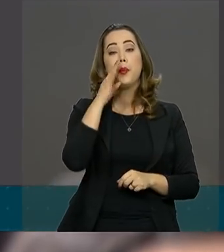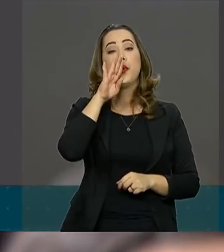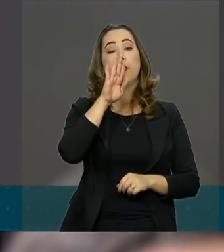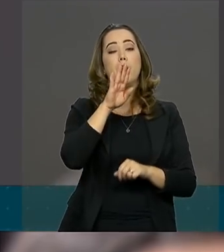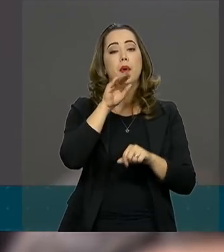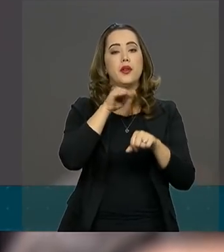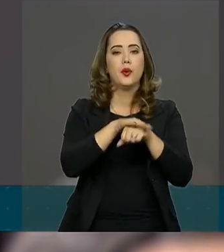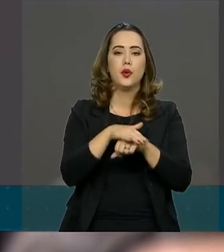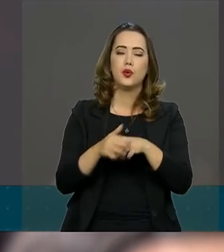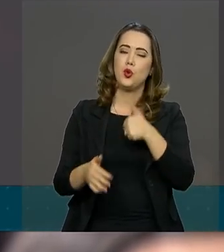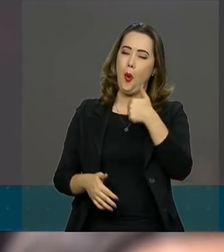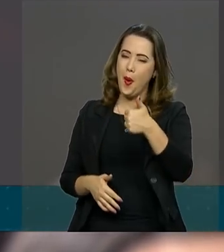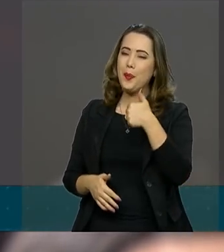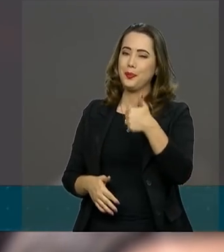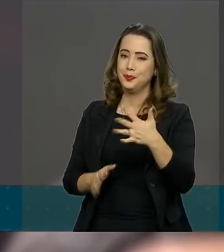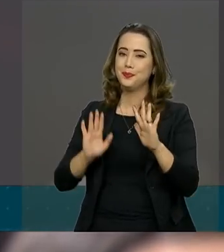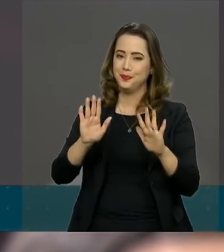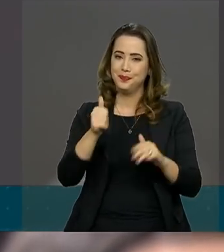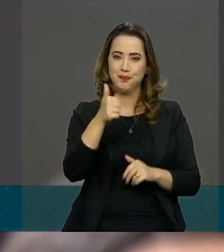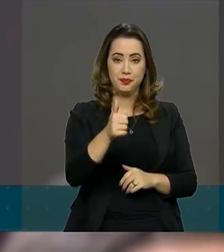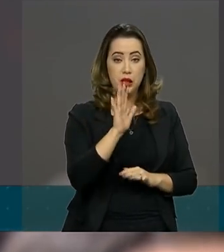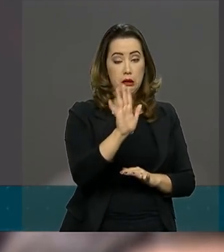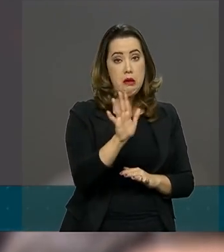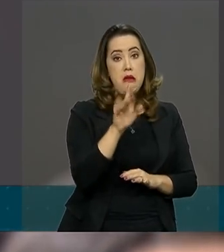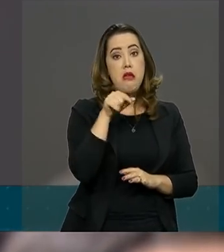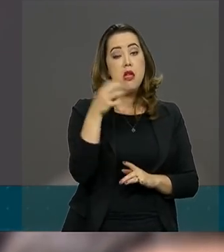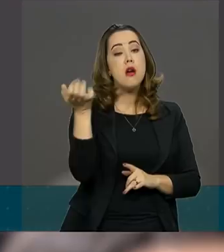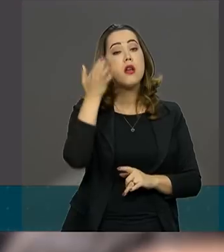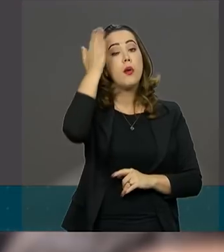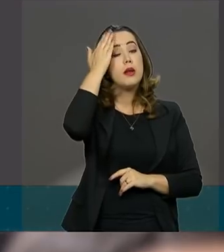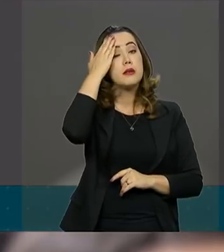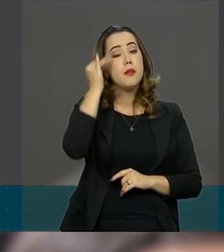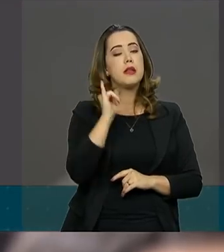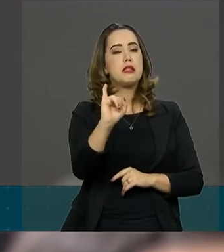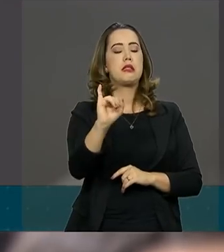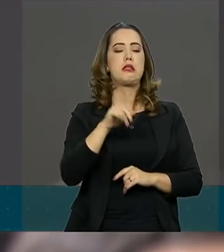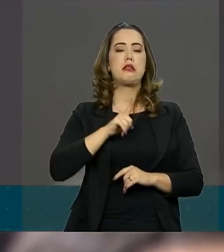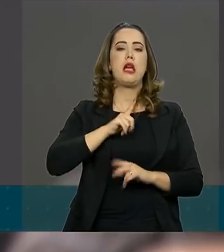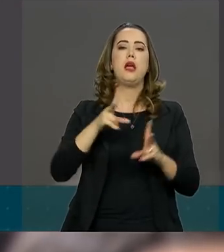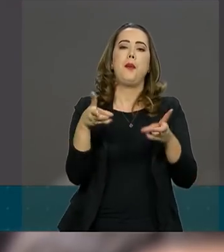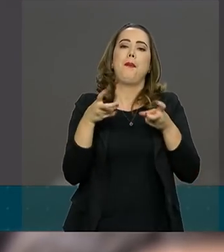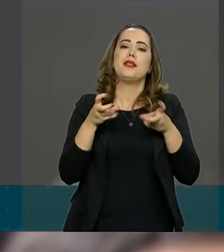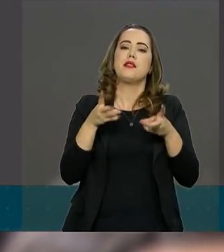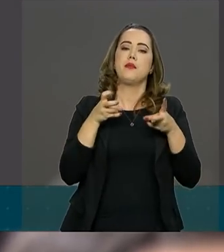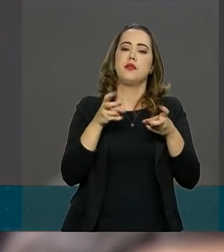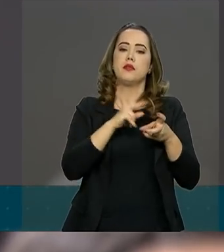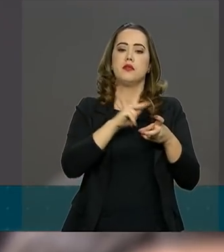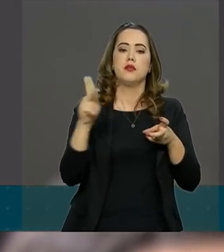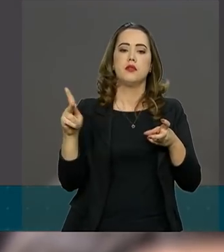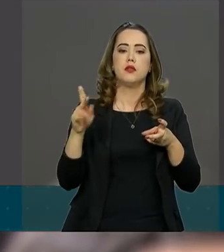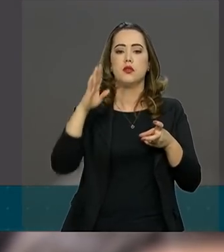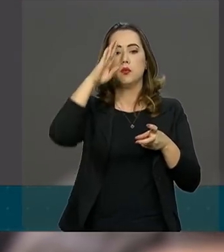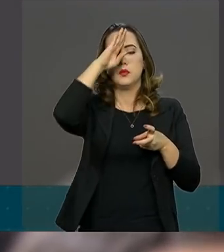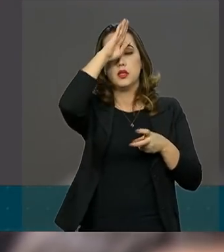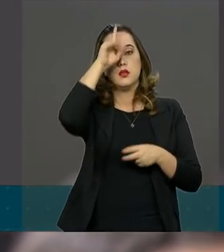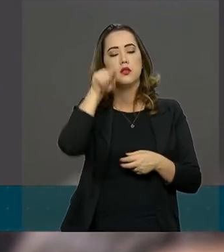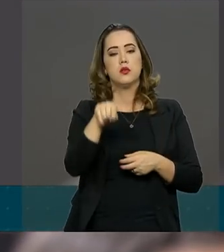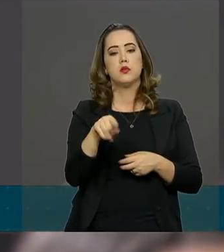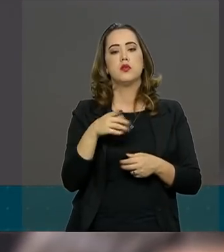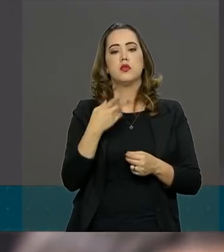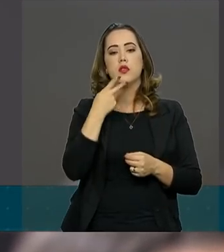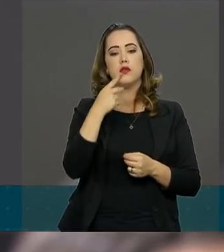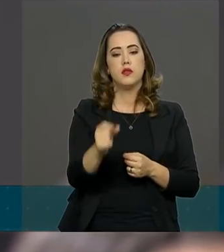bom? Tudo bem. Eu queria saber se há alguma percepção do presidente em relação a essa